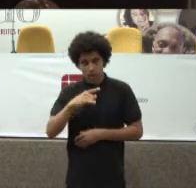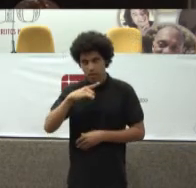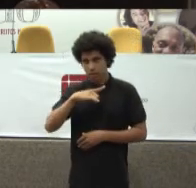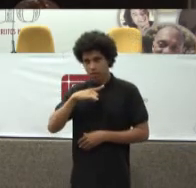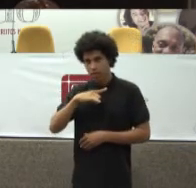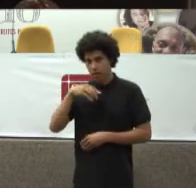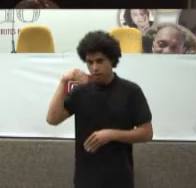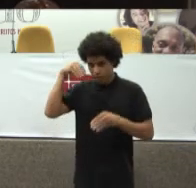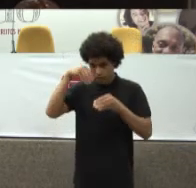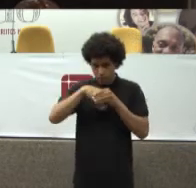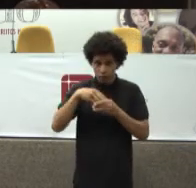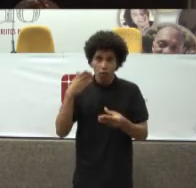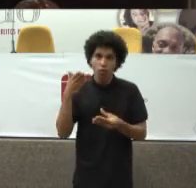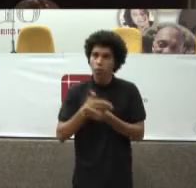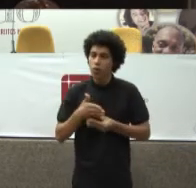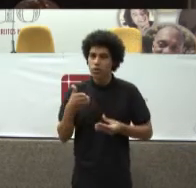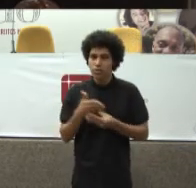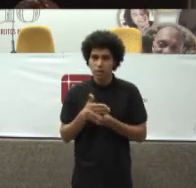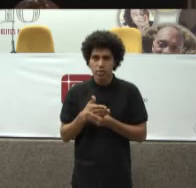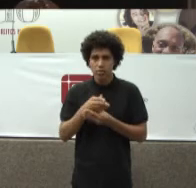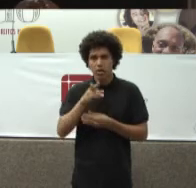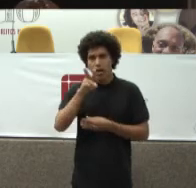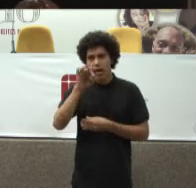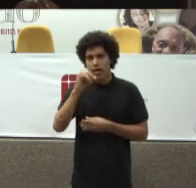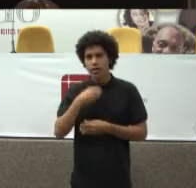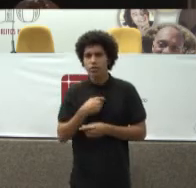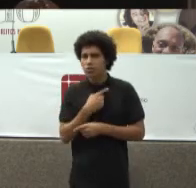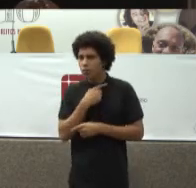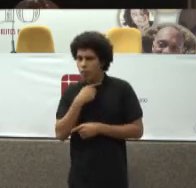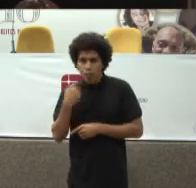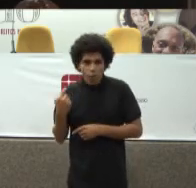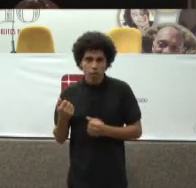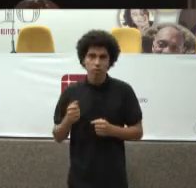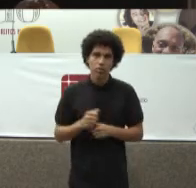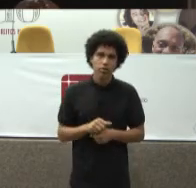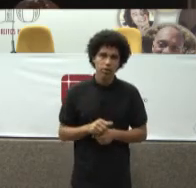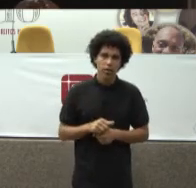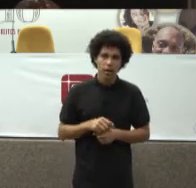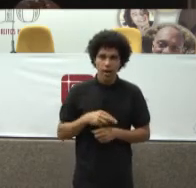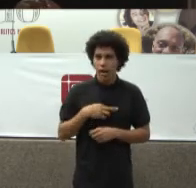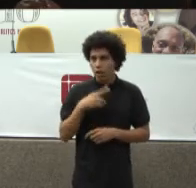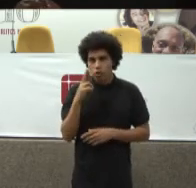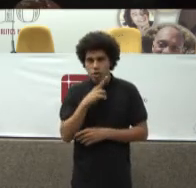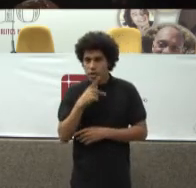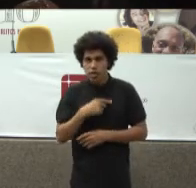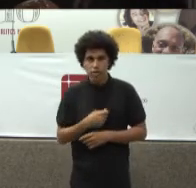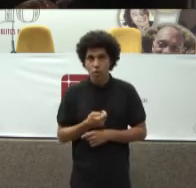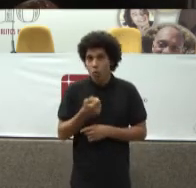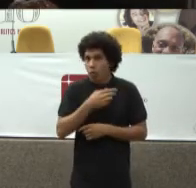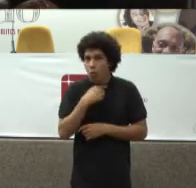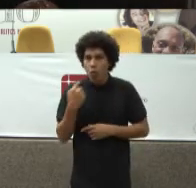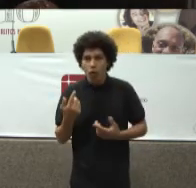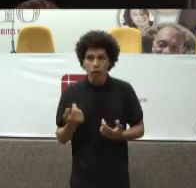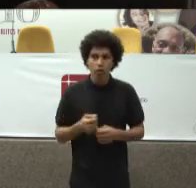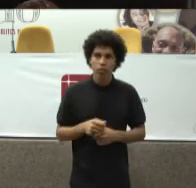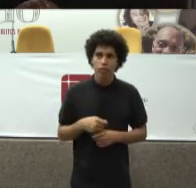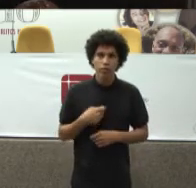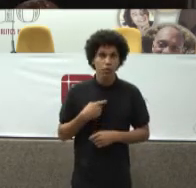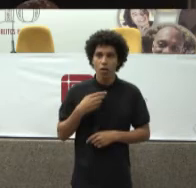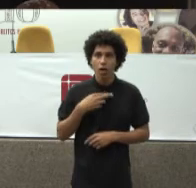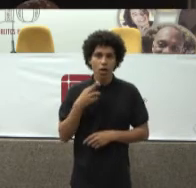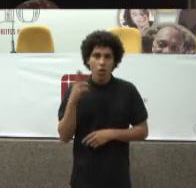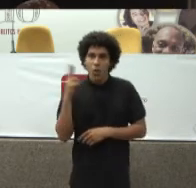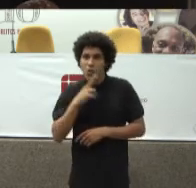Iminente De morte De É imprescindibilidade Não é? É o que está lá Não é urgência